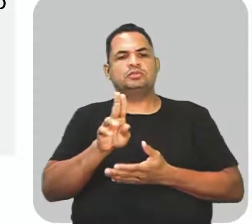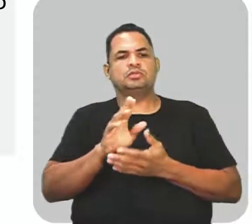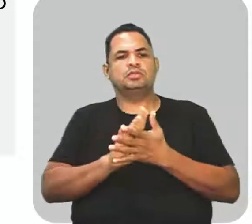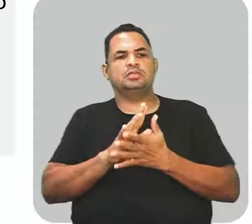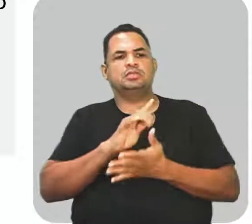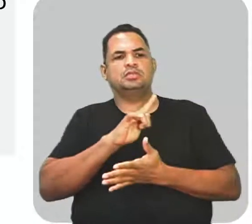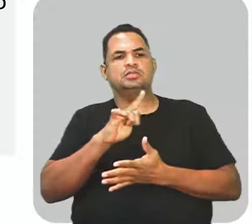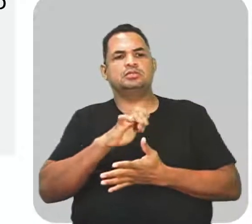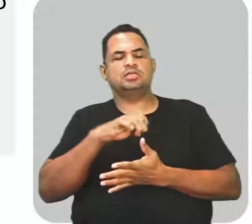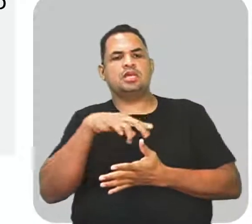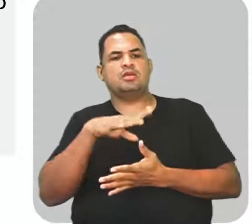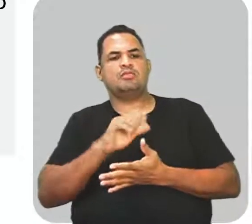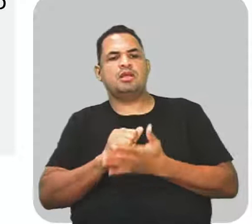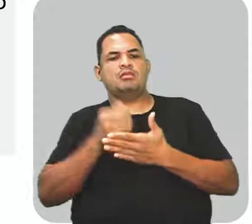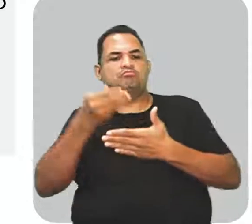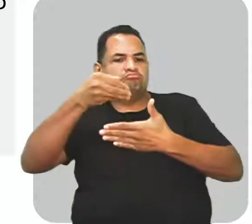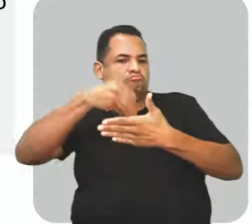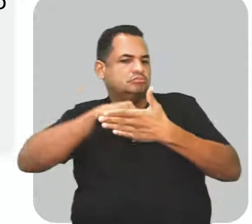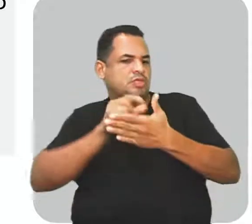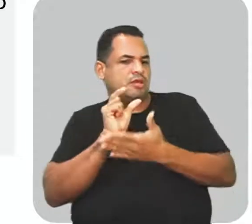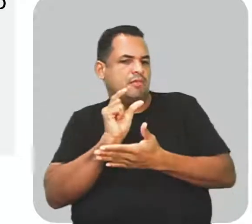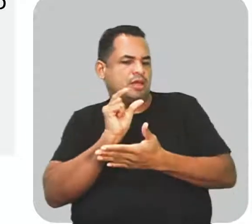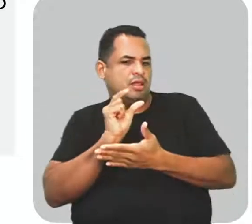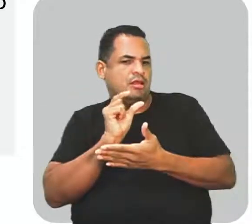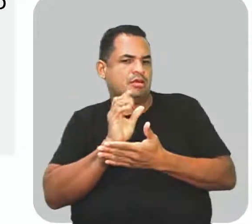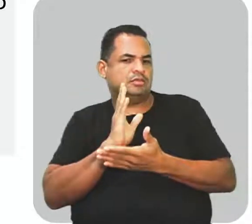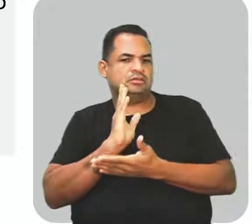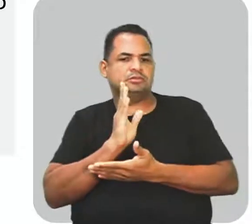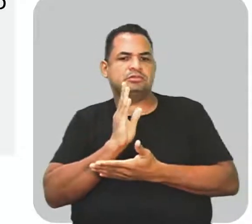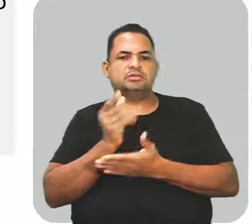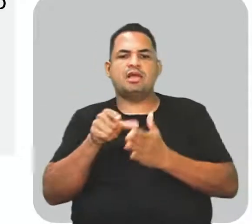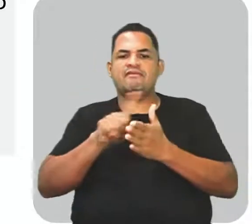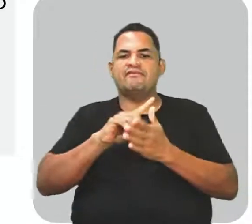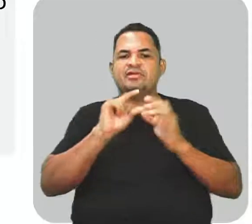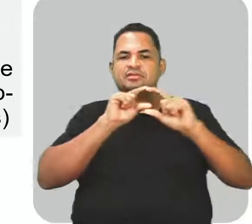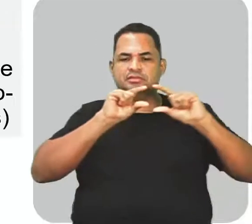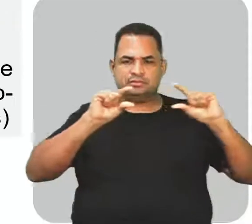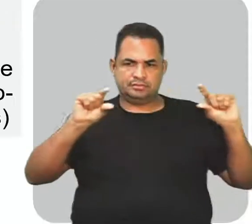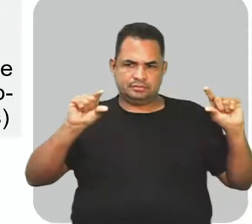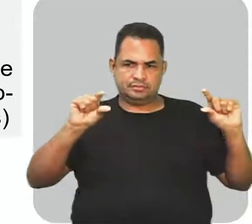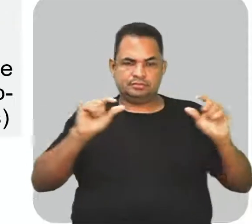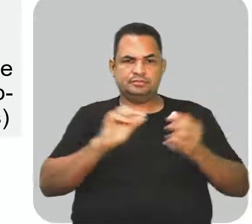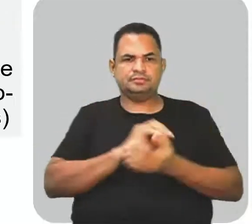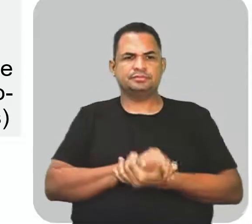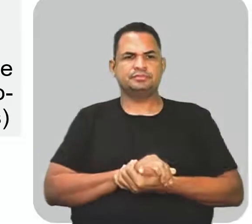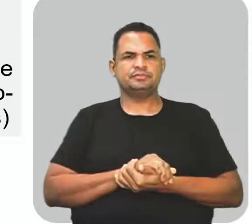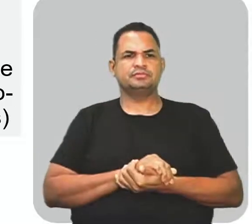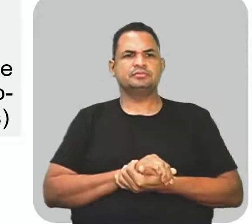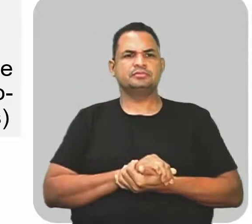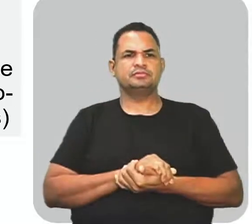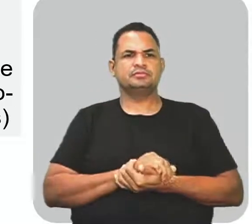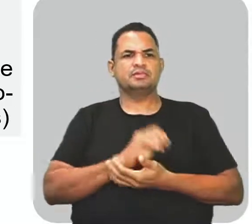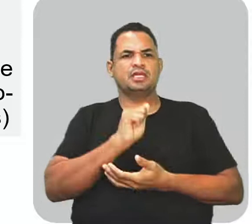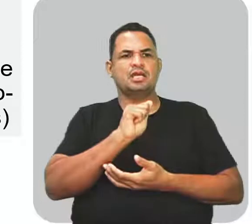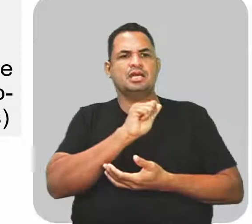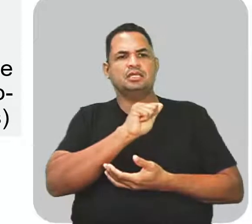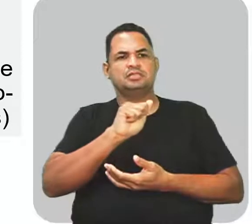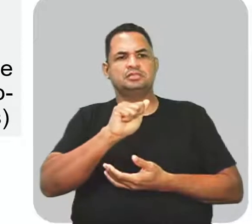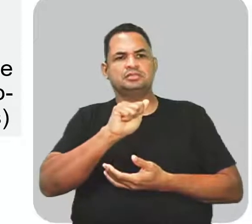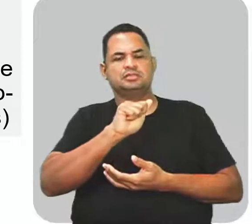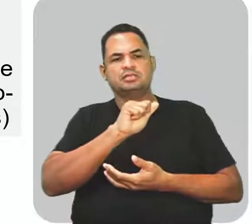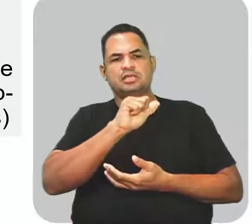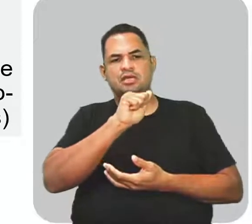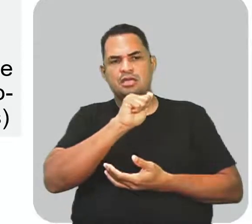zêugma, que é a omissão de um termo já expresso anterior na frase. Assíndeto. O